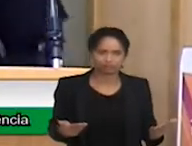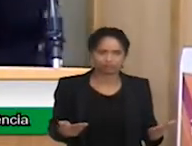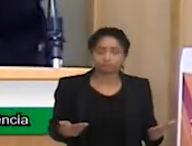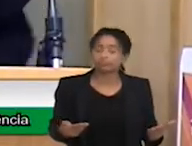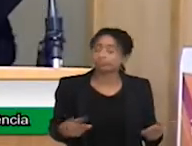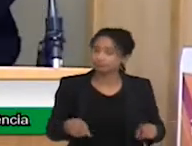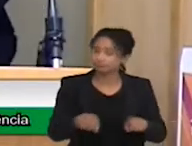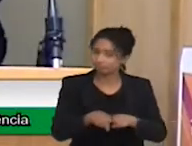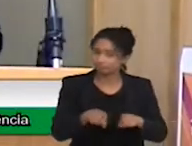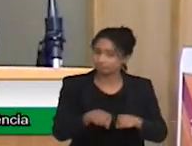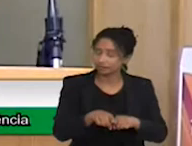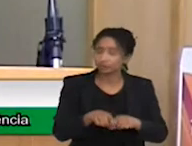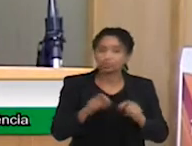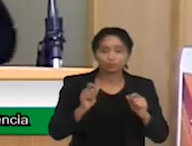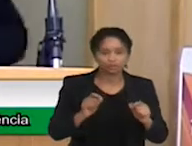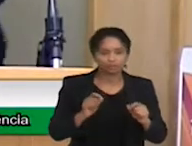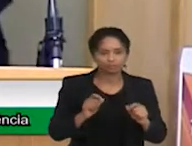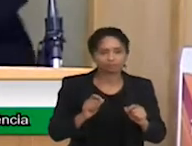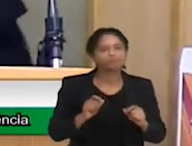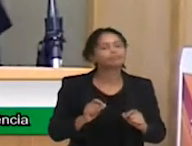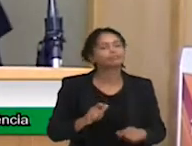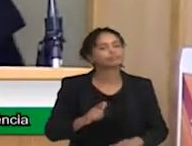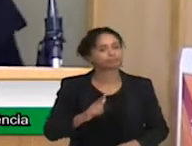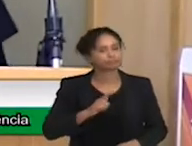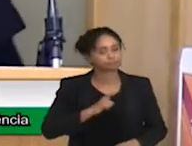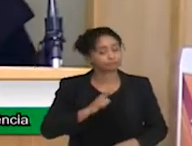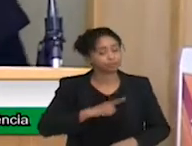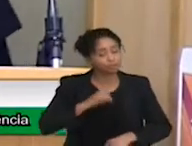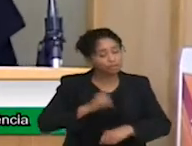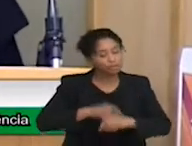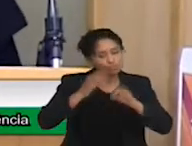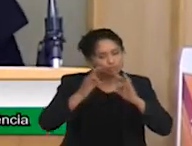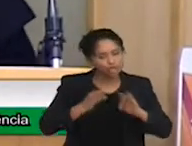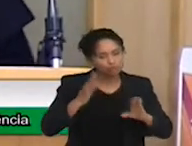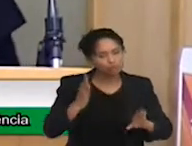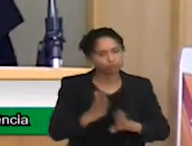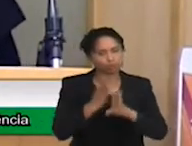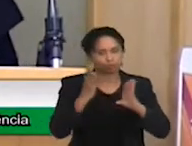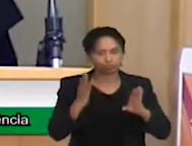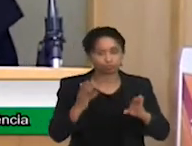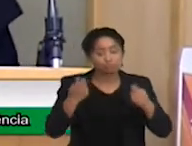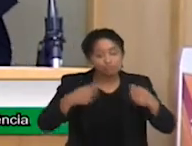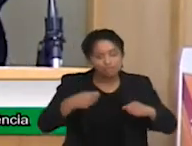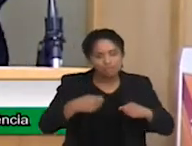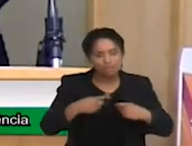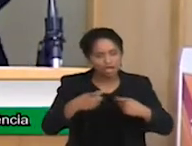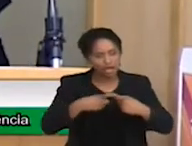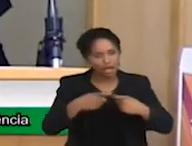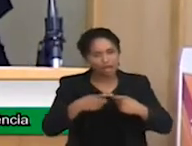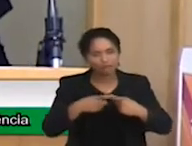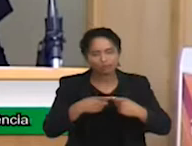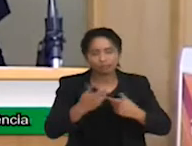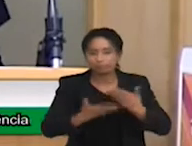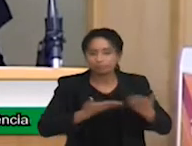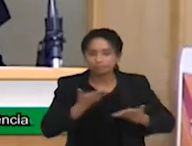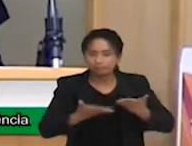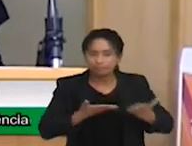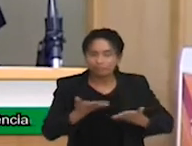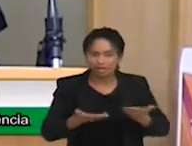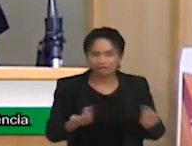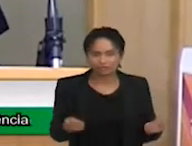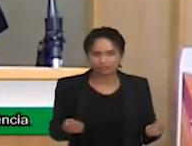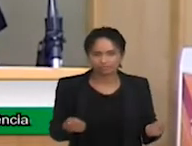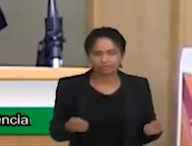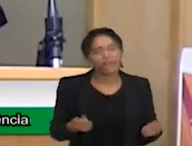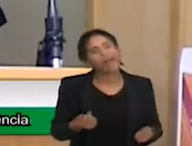E o tempo de intervenção. O tempo de intervenção, ele é até quando aquela criança precisar daquela intervenção. Gente, como que a gente fala em tratar a criança e falar